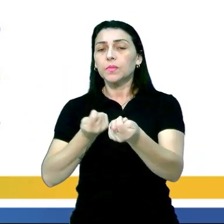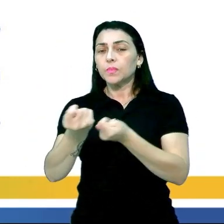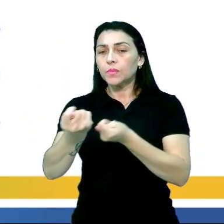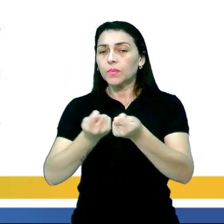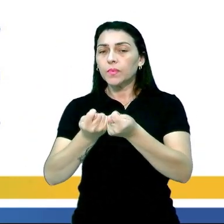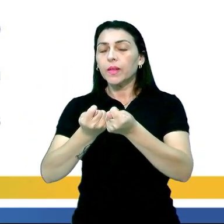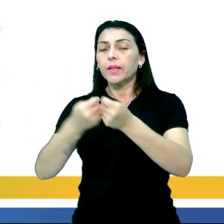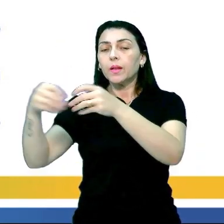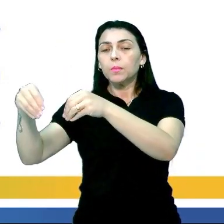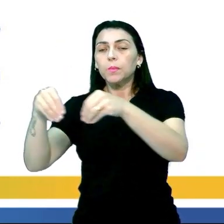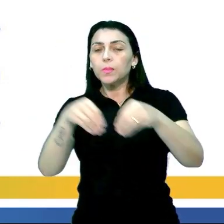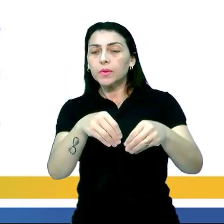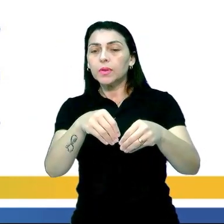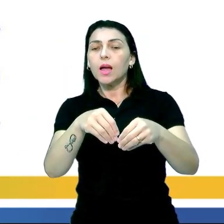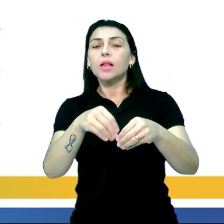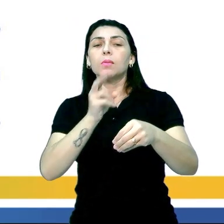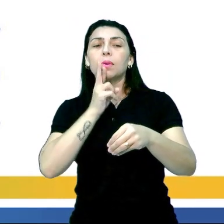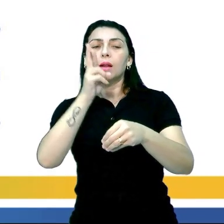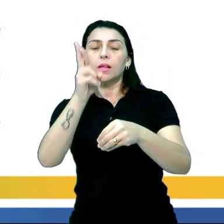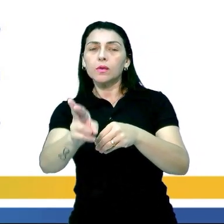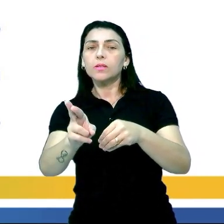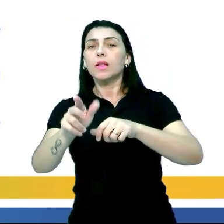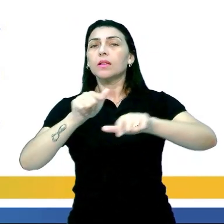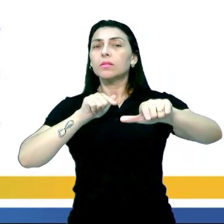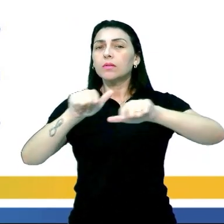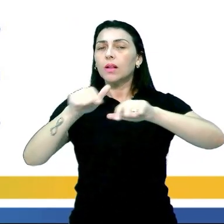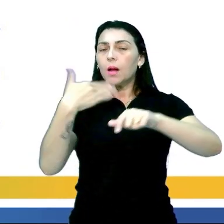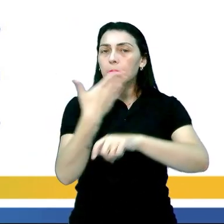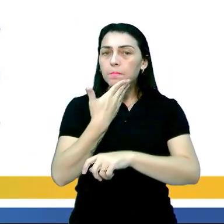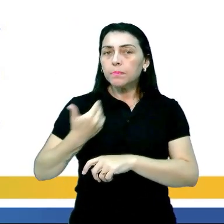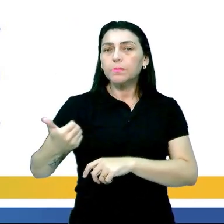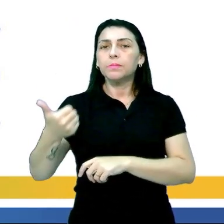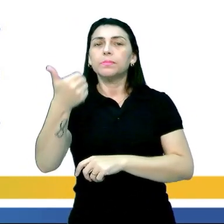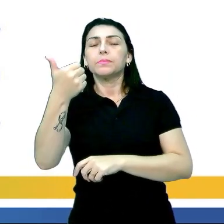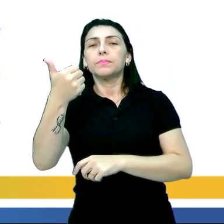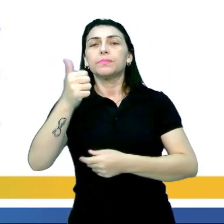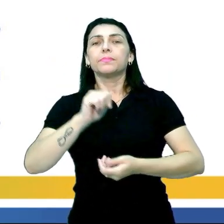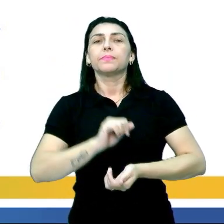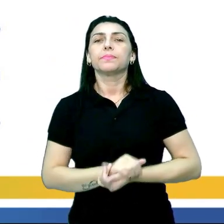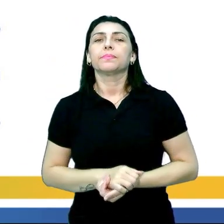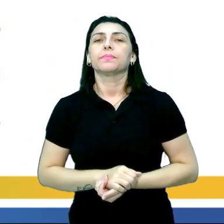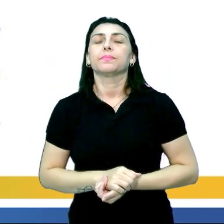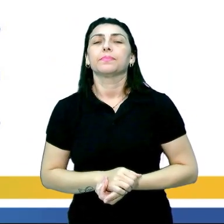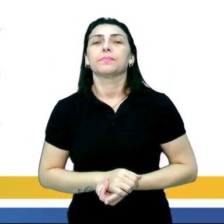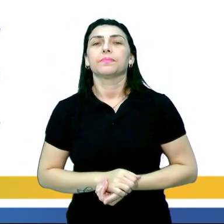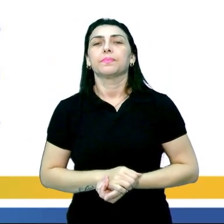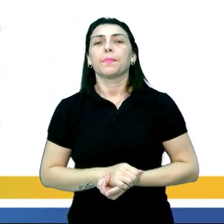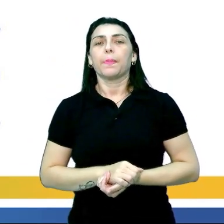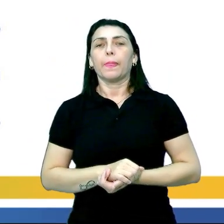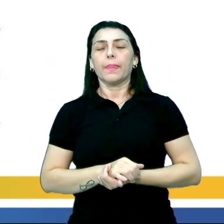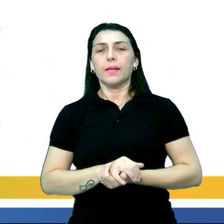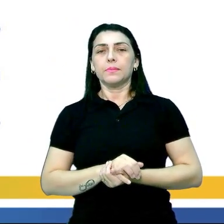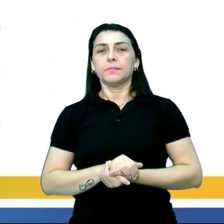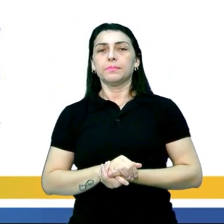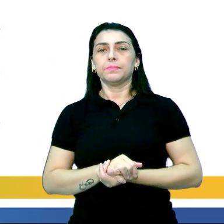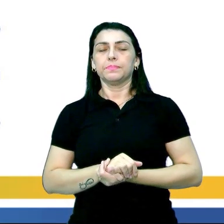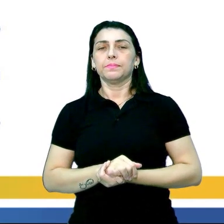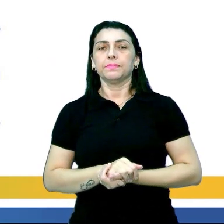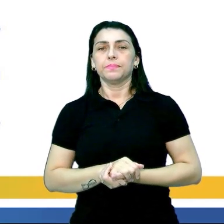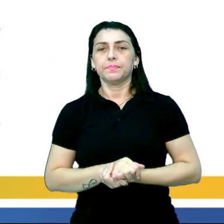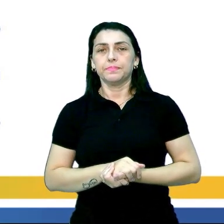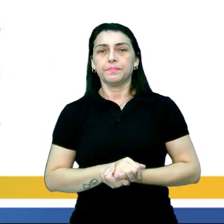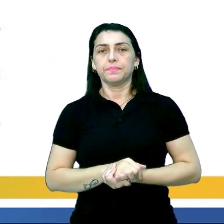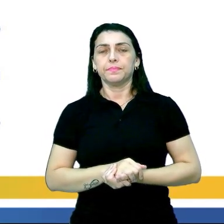e letra E, os mecanismos de controle sejam deslocados dos processos para os